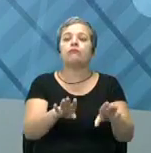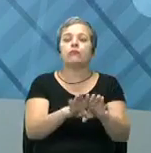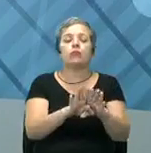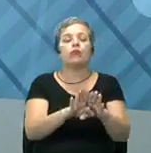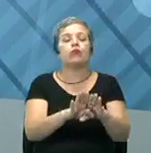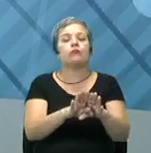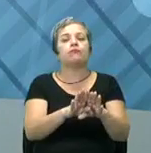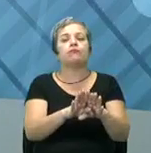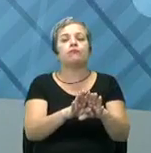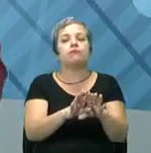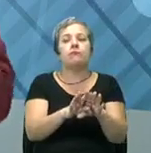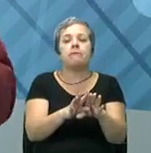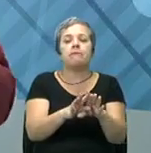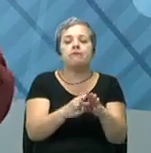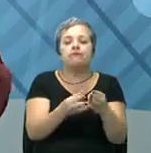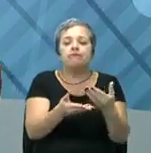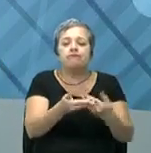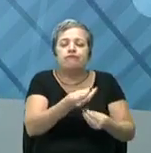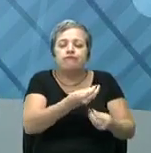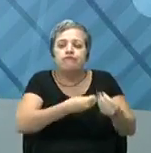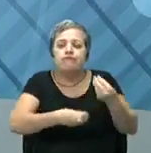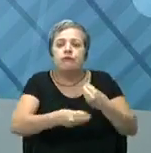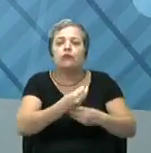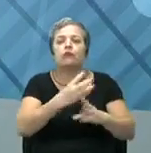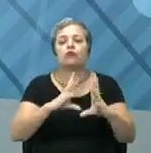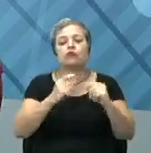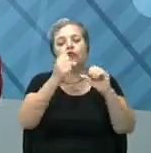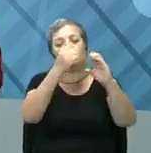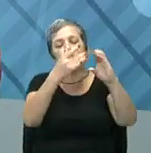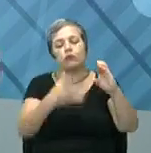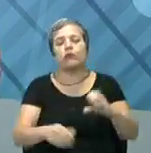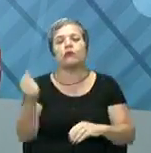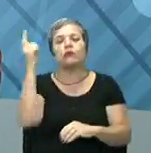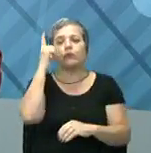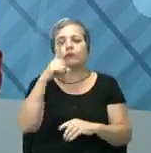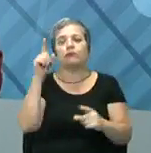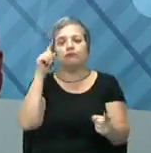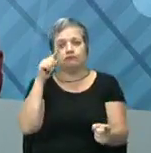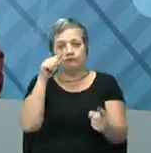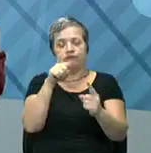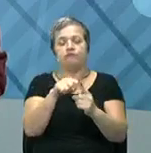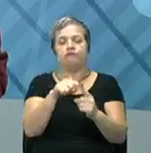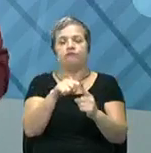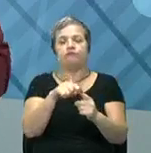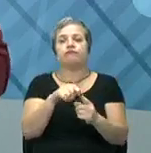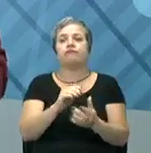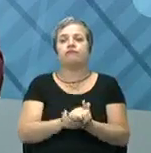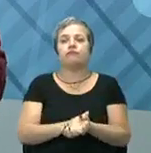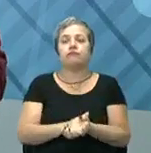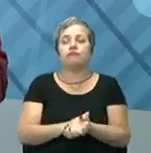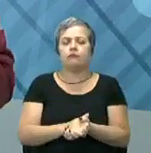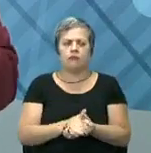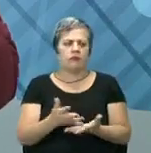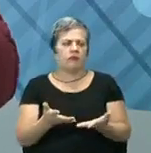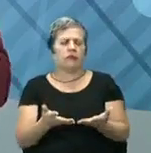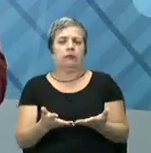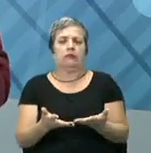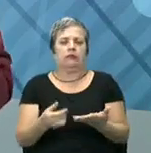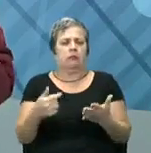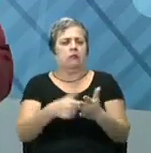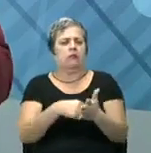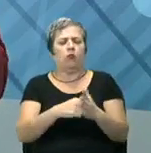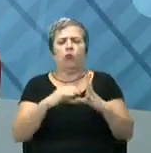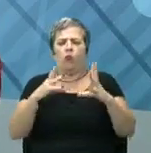planejamento envolvendo todos esses aspectos para conseguir alcançar o meu objetivo. Nossa professora, mas então